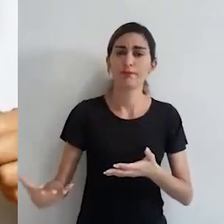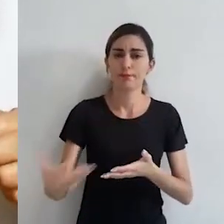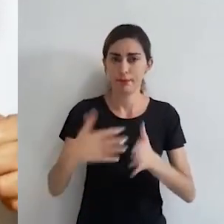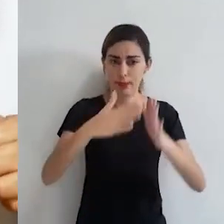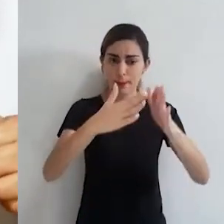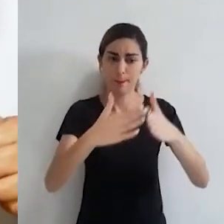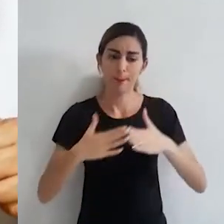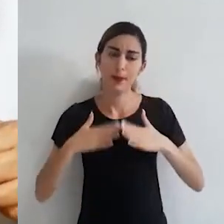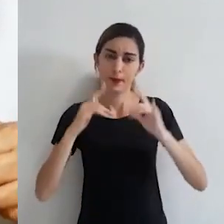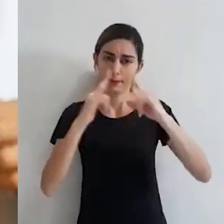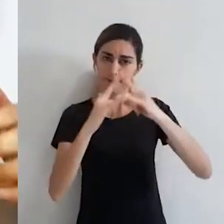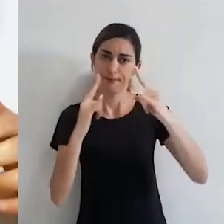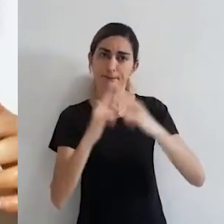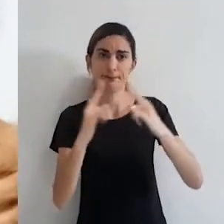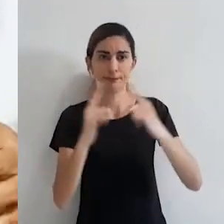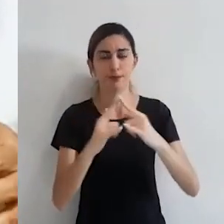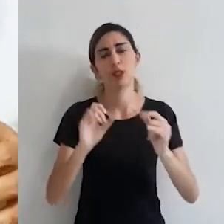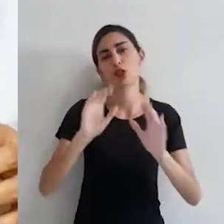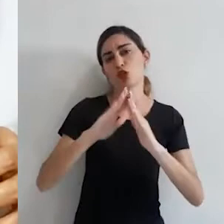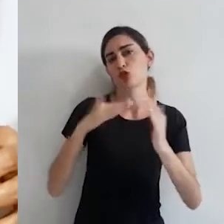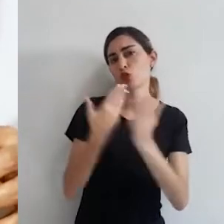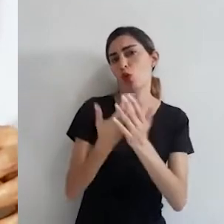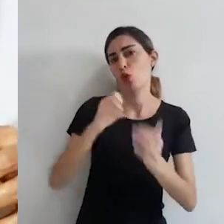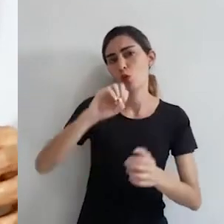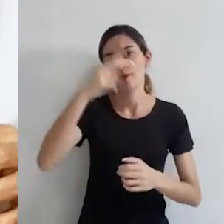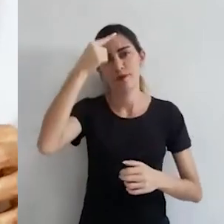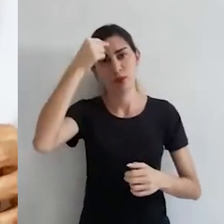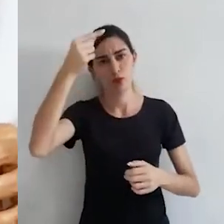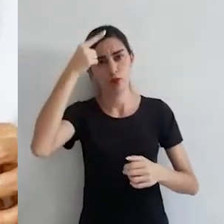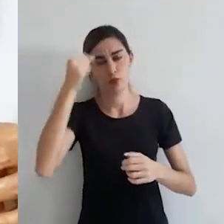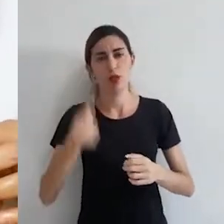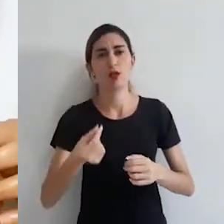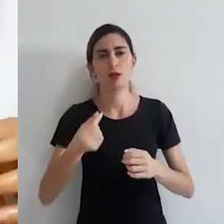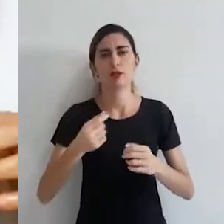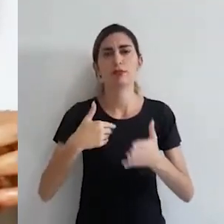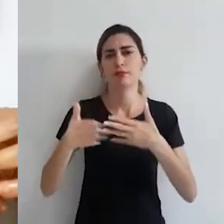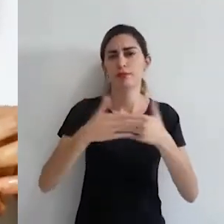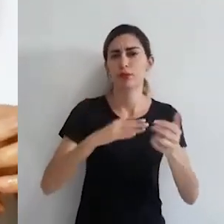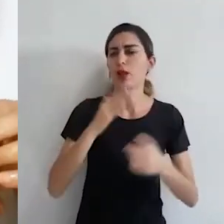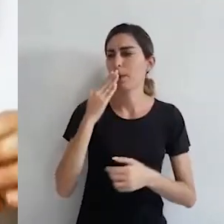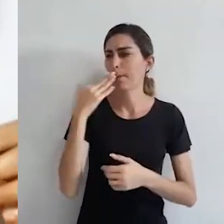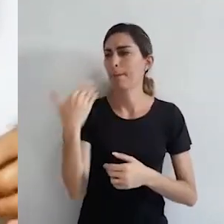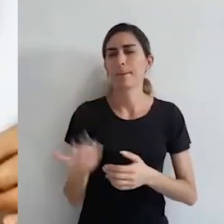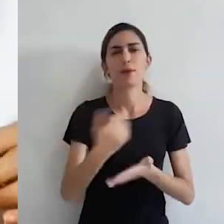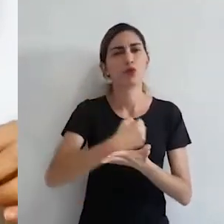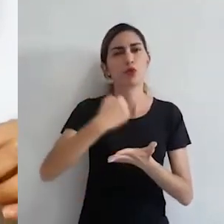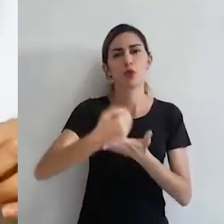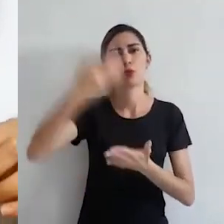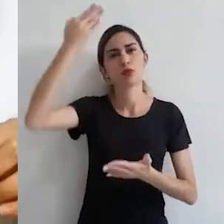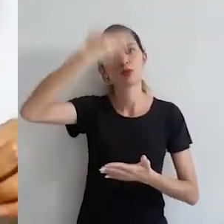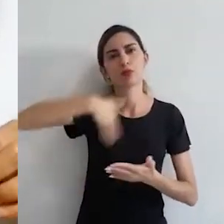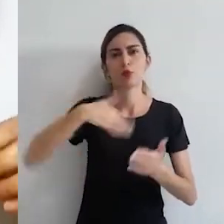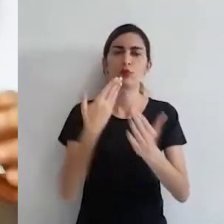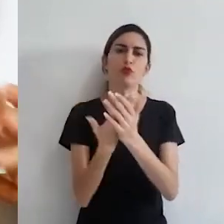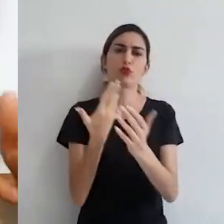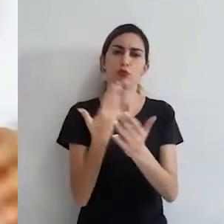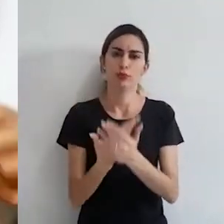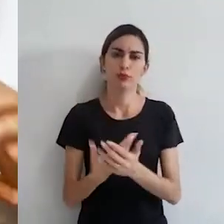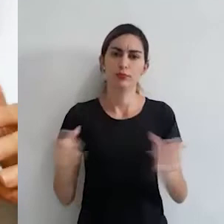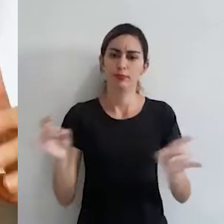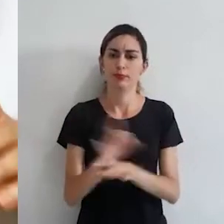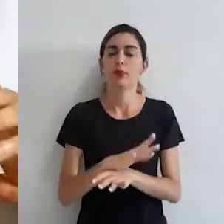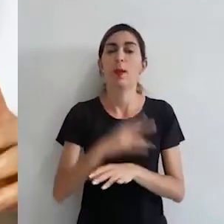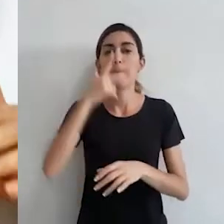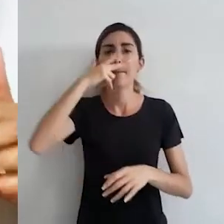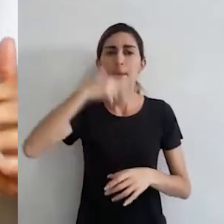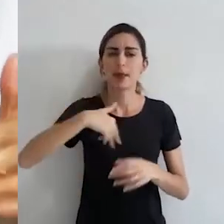instituições de ensino, sejam escolas ou faculdade em que estudaram, para requerer documento de comprovação de estudos, mesmo